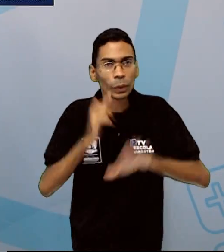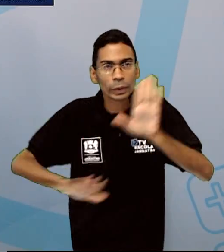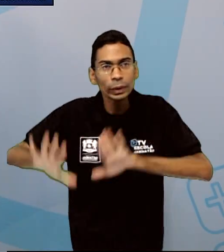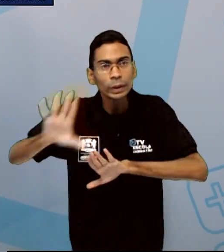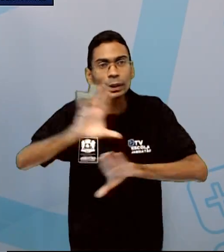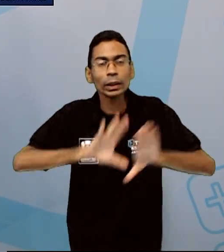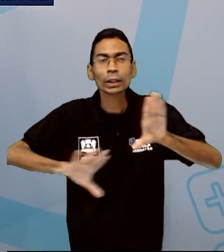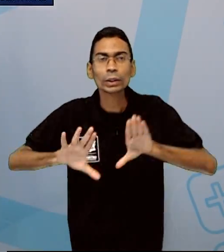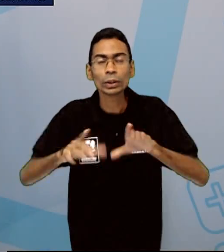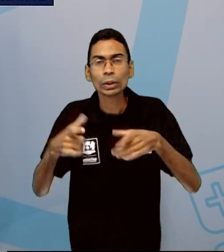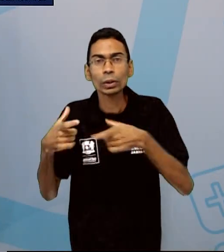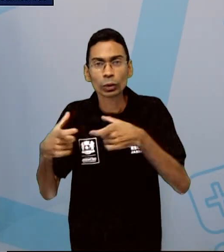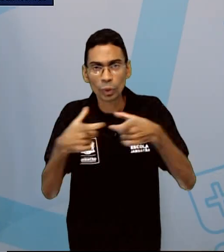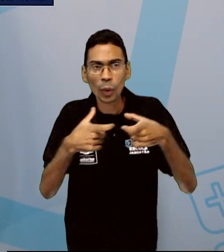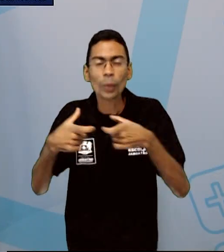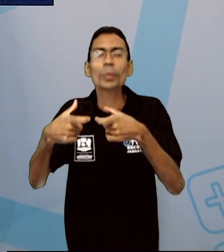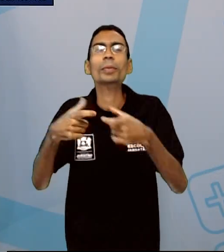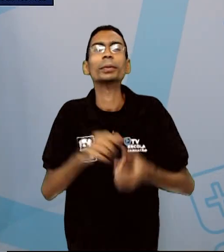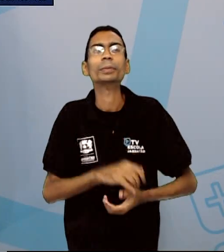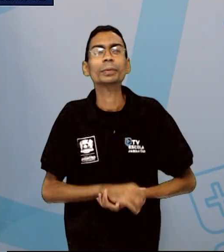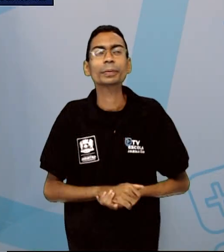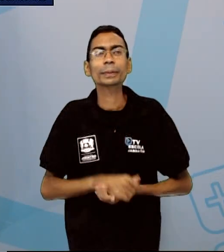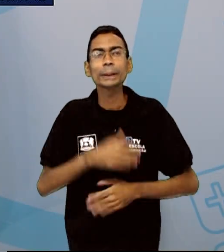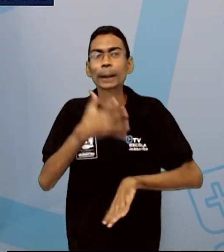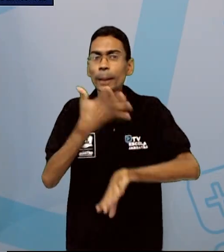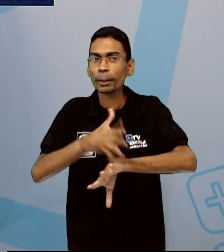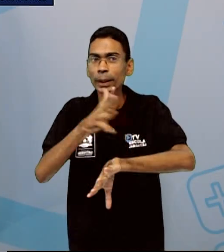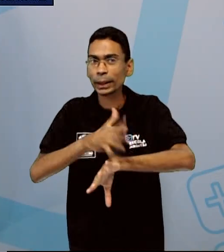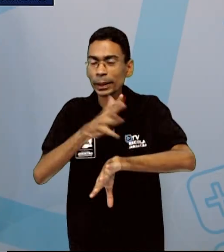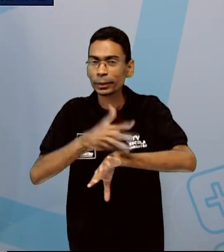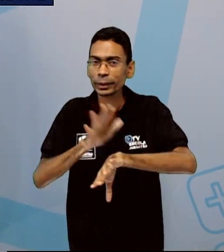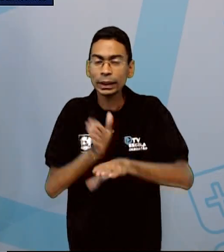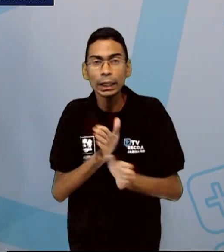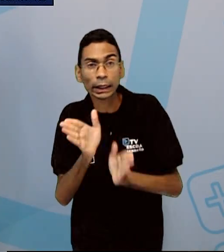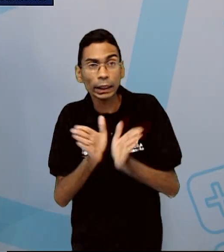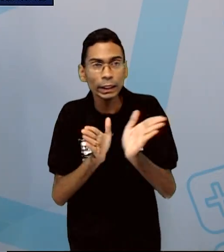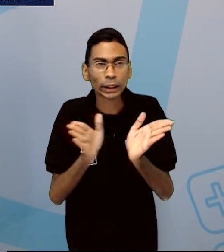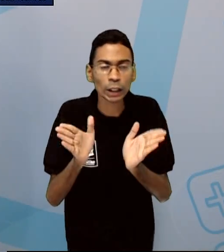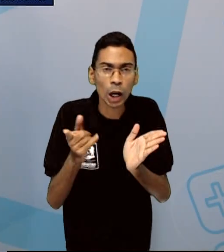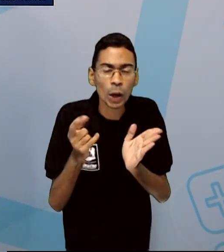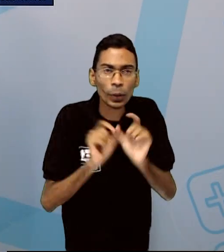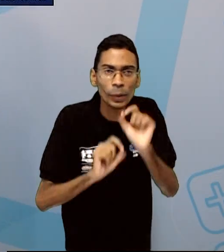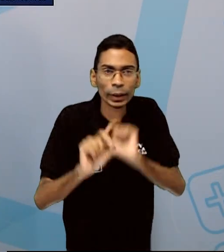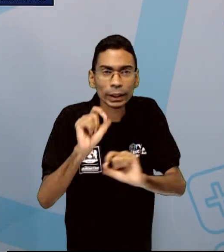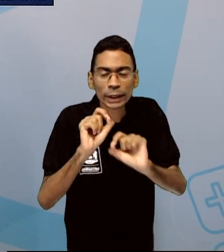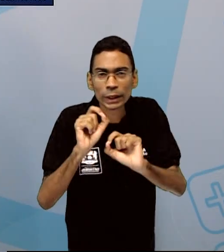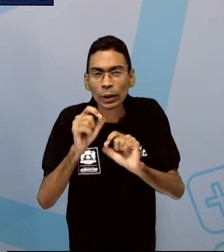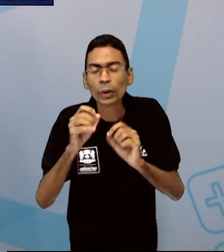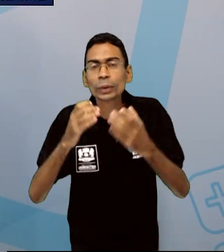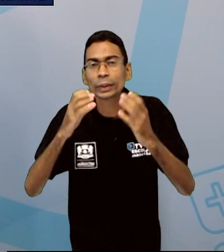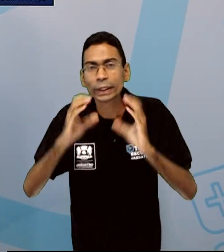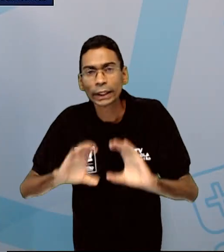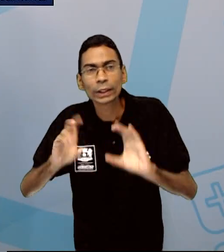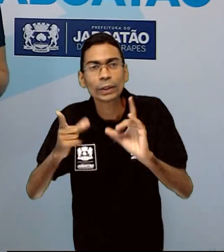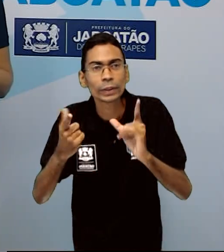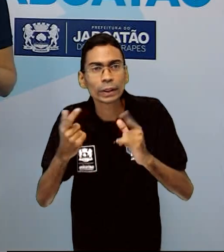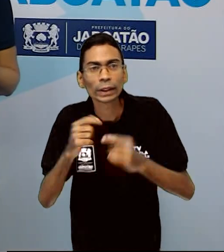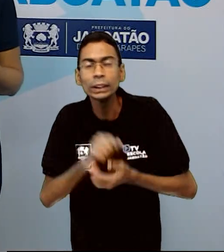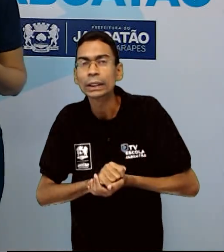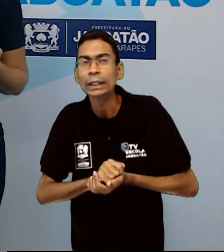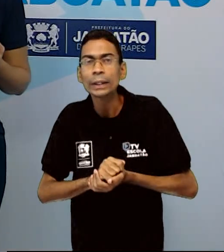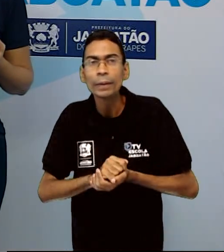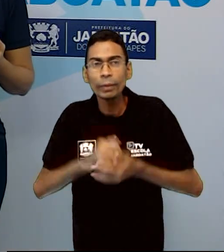Outra forma, praticar a direção defensiva. Um cidadão que respeita a sinalização de